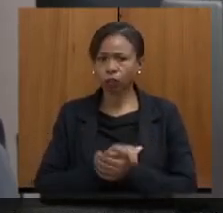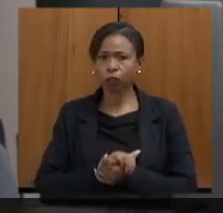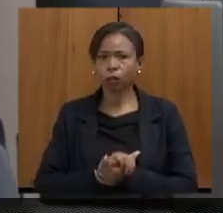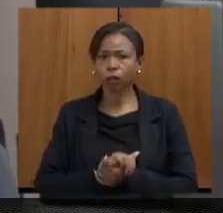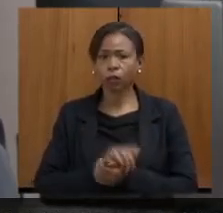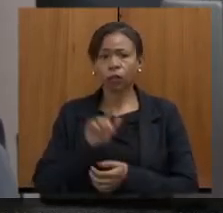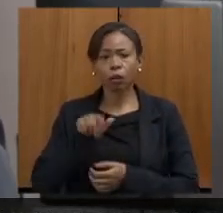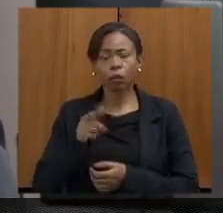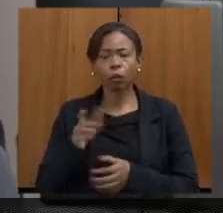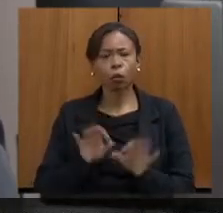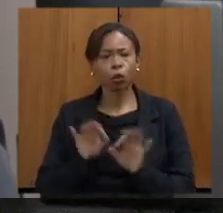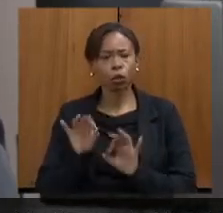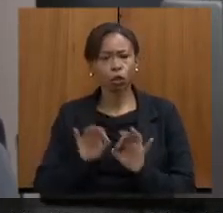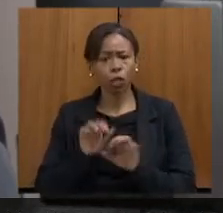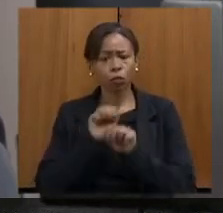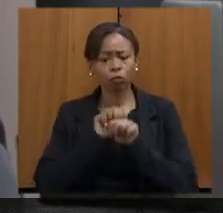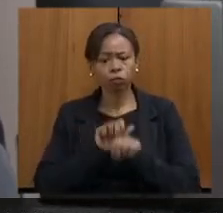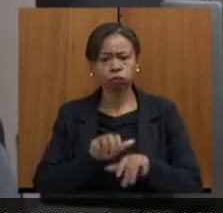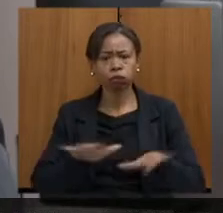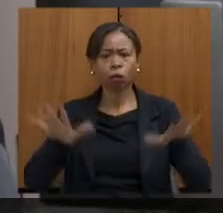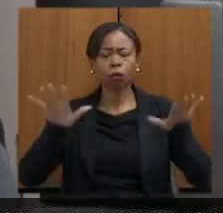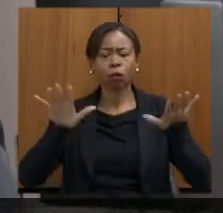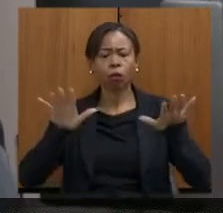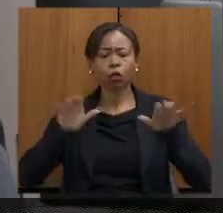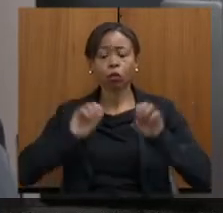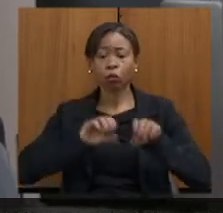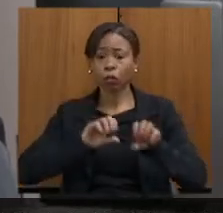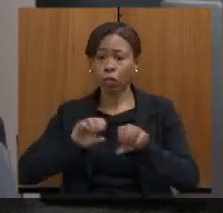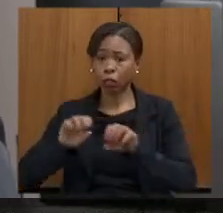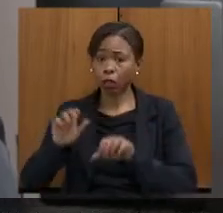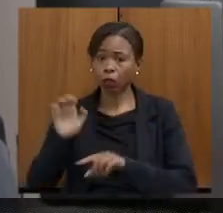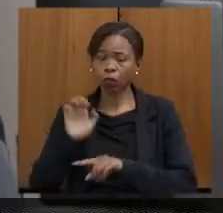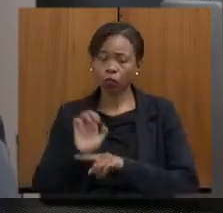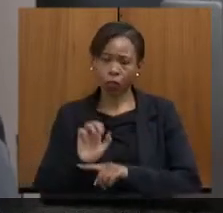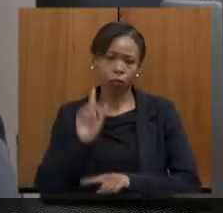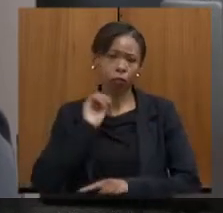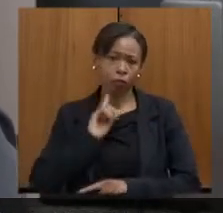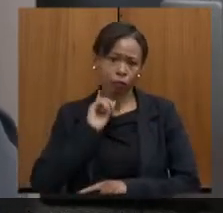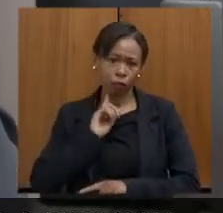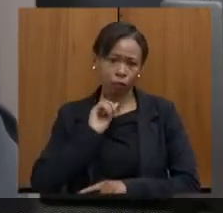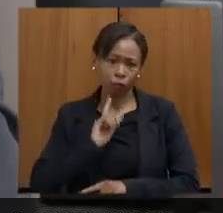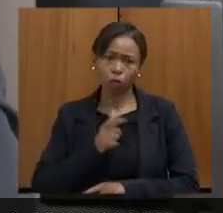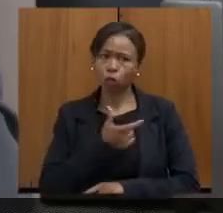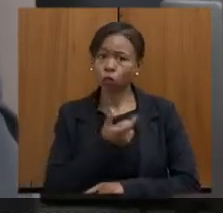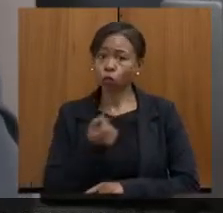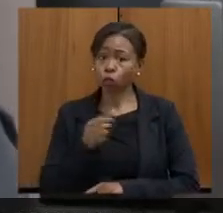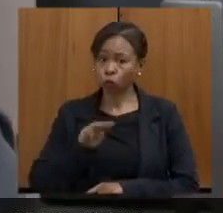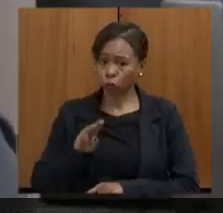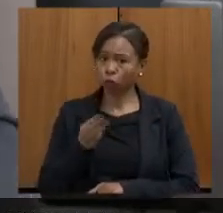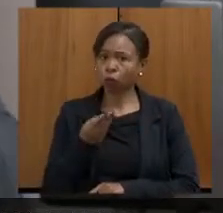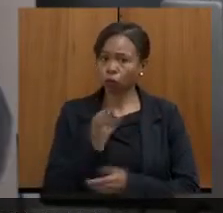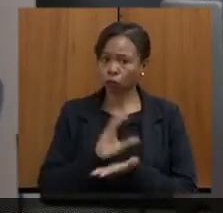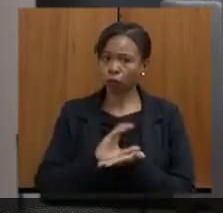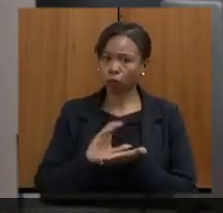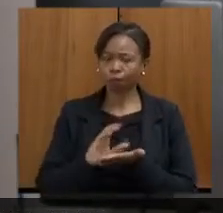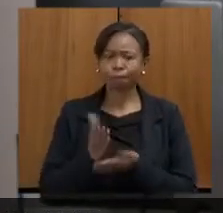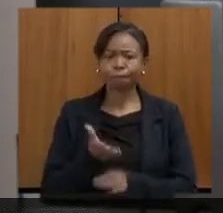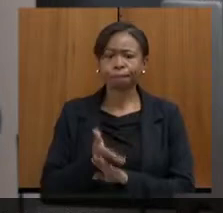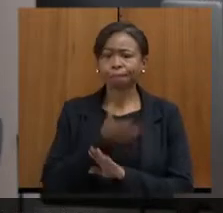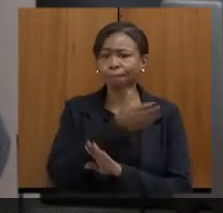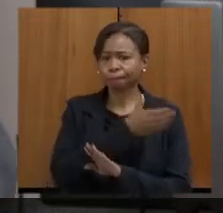a educação com todo o Estado, com investimento de 18 milhões por ano, em parceria com a CE. Na pandemia, a Rede Minas